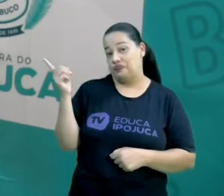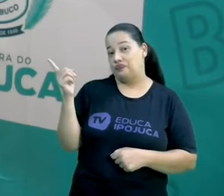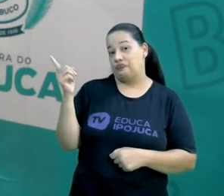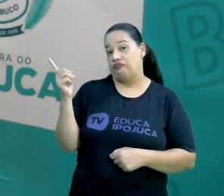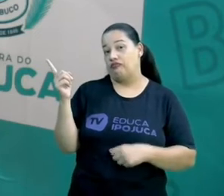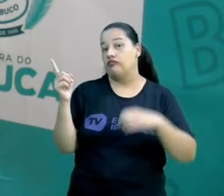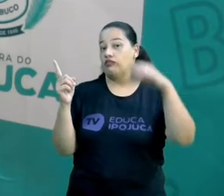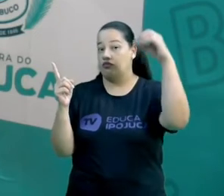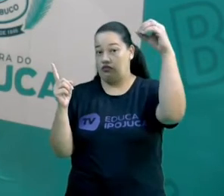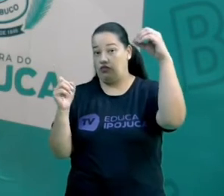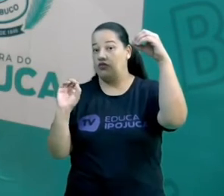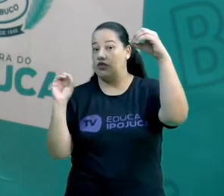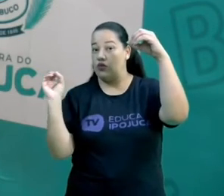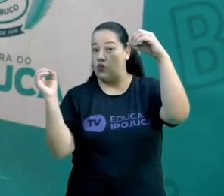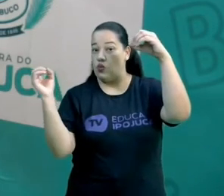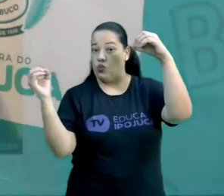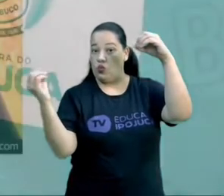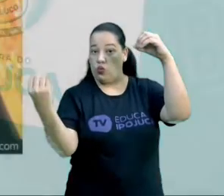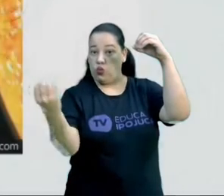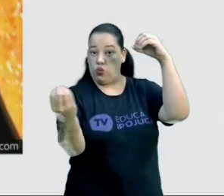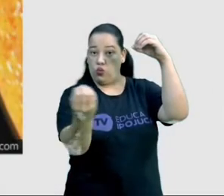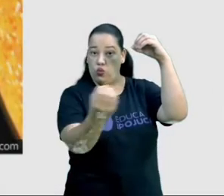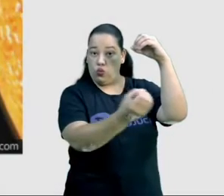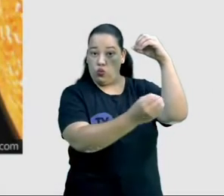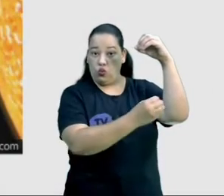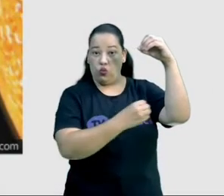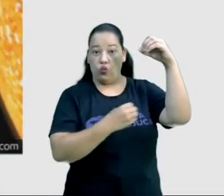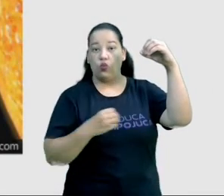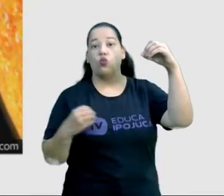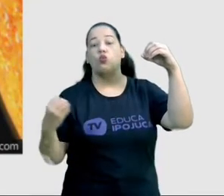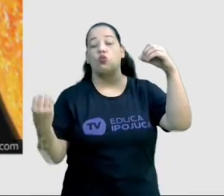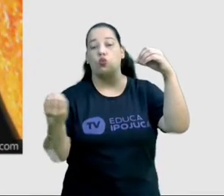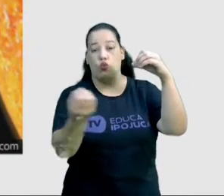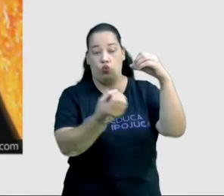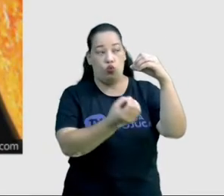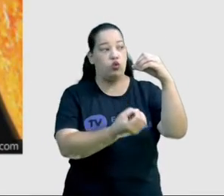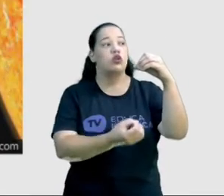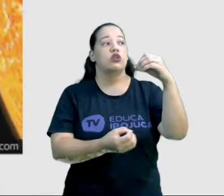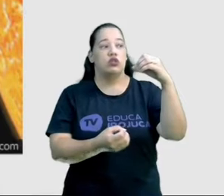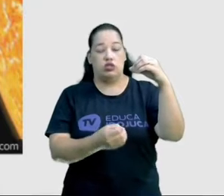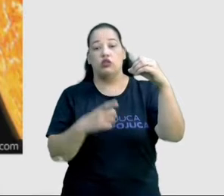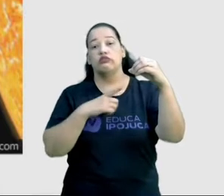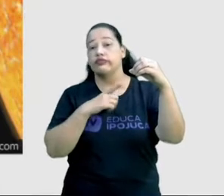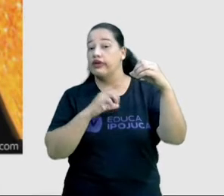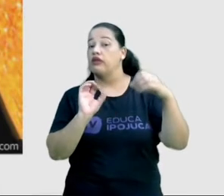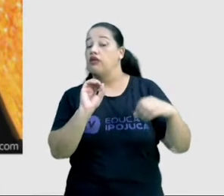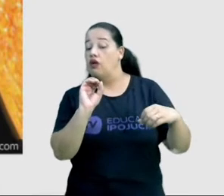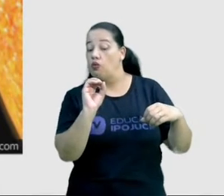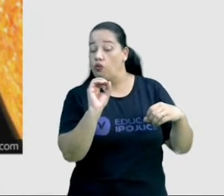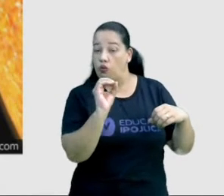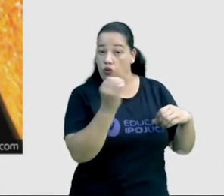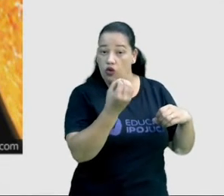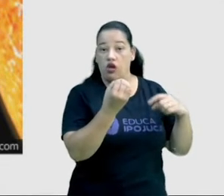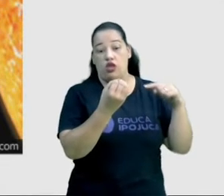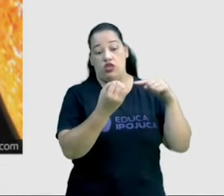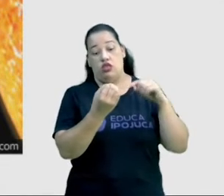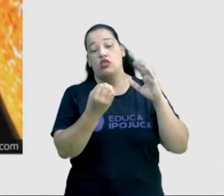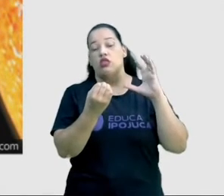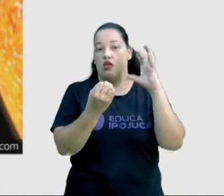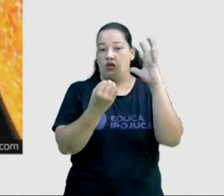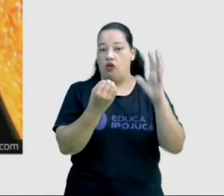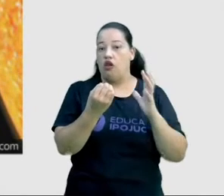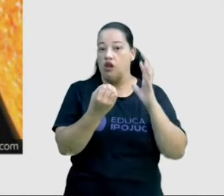Então, a Terra, ela está aqui girando. Então, você pode observar que parte do planeta está sendo iluminado e outro não.